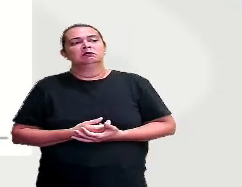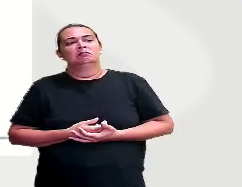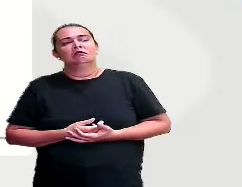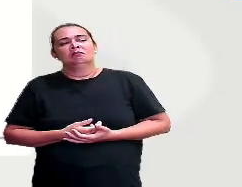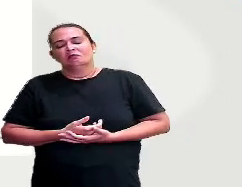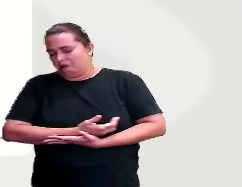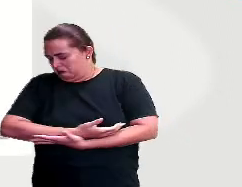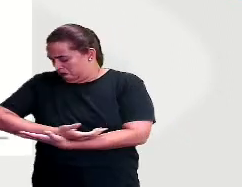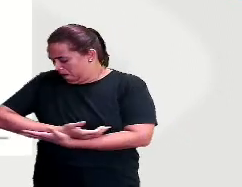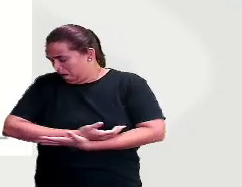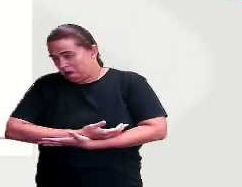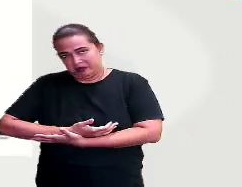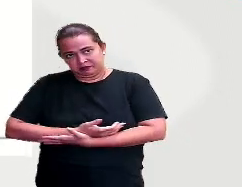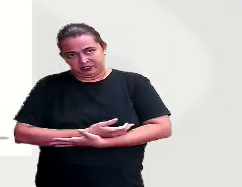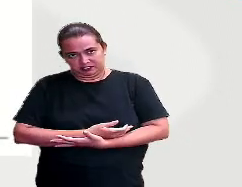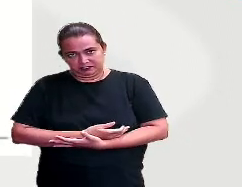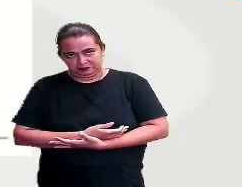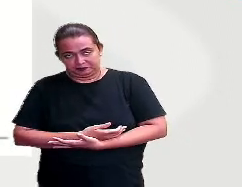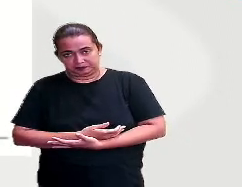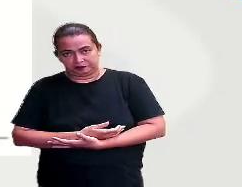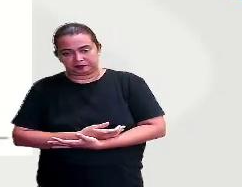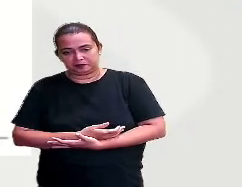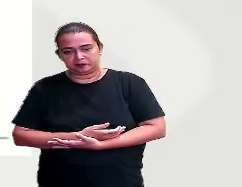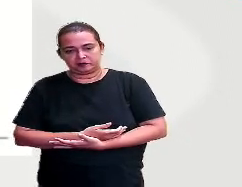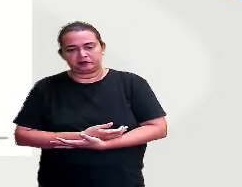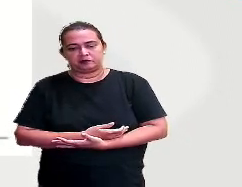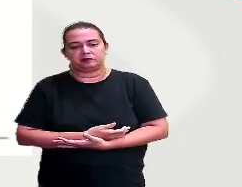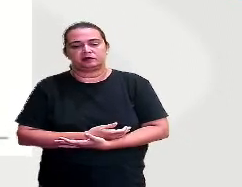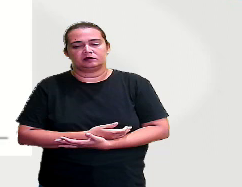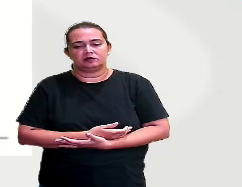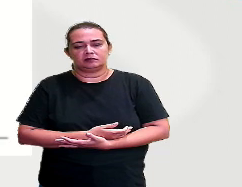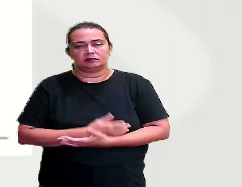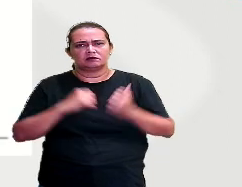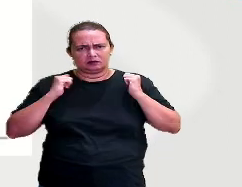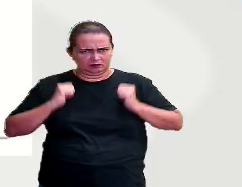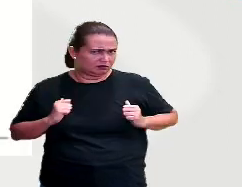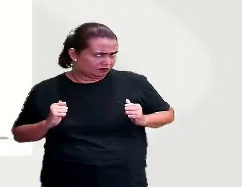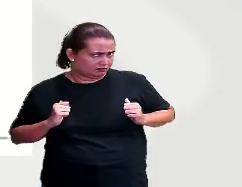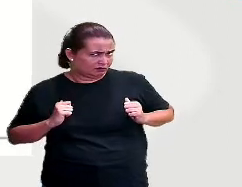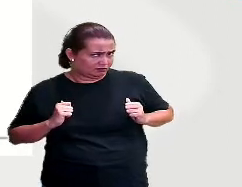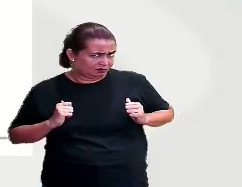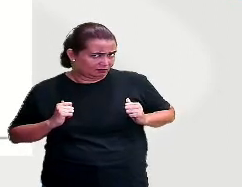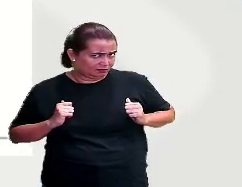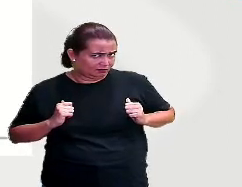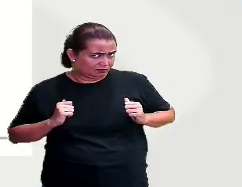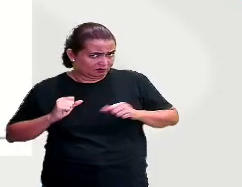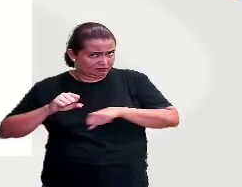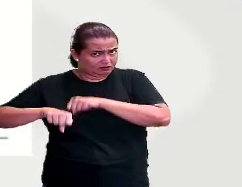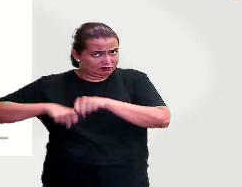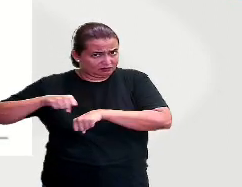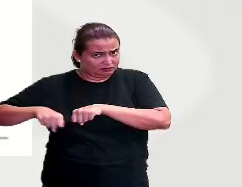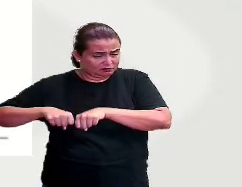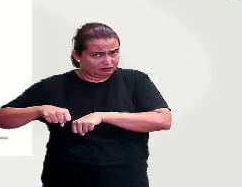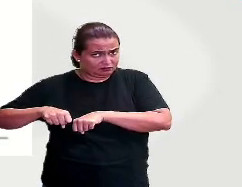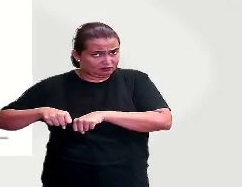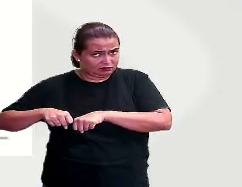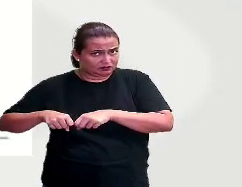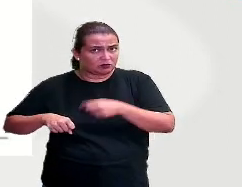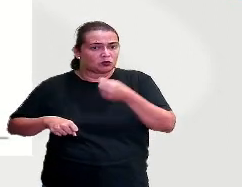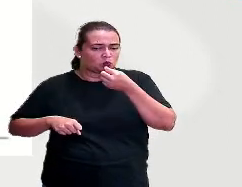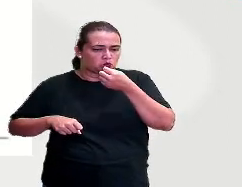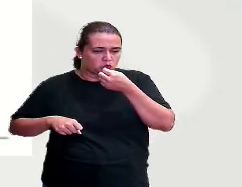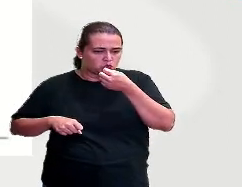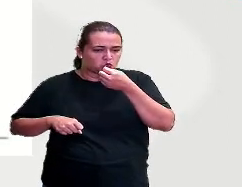ainda quando é bebezinho? Como mente utiliza? A mochila? A bicicleta? A